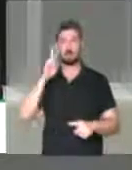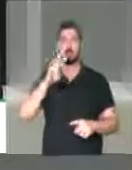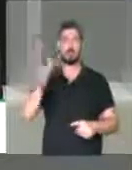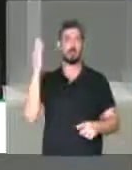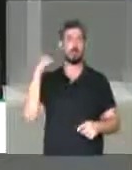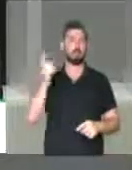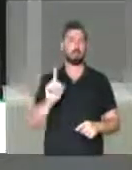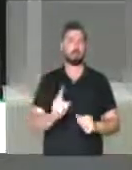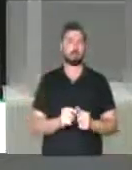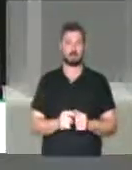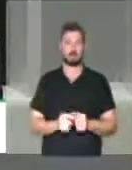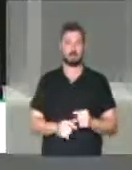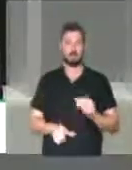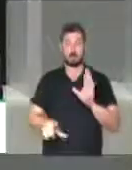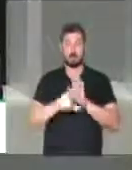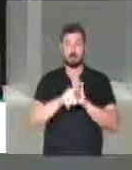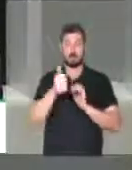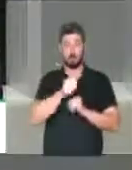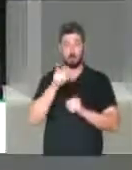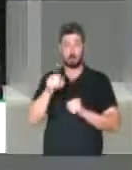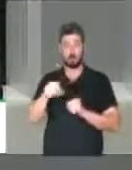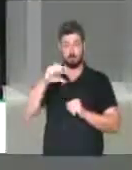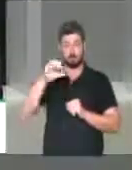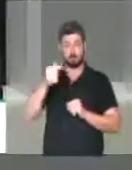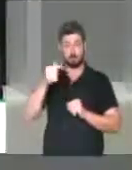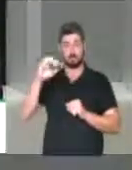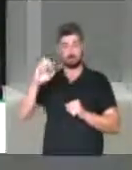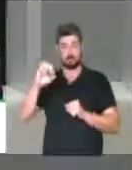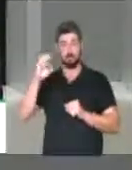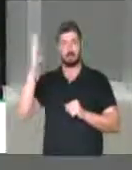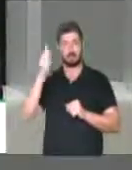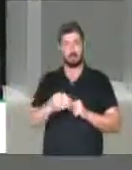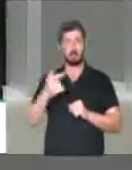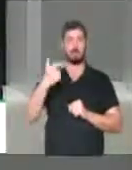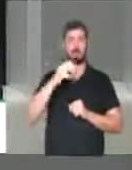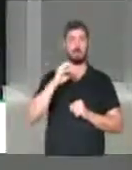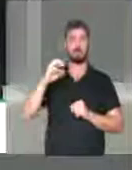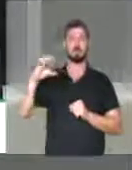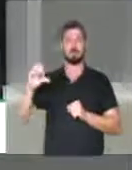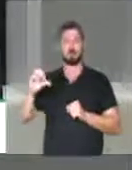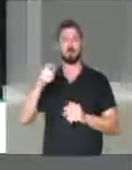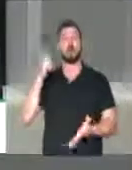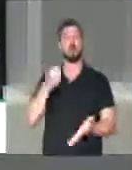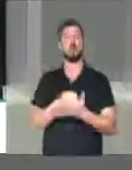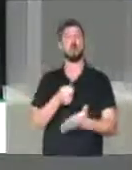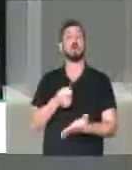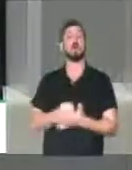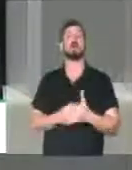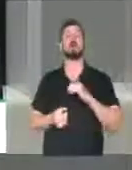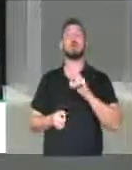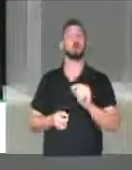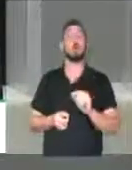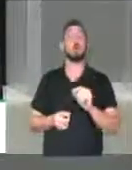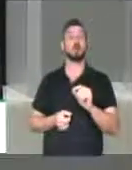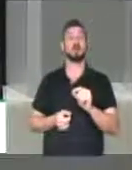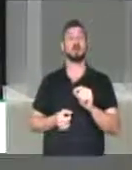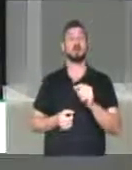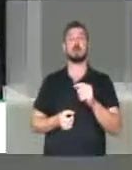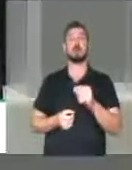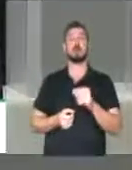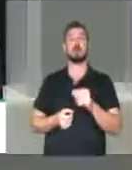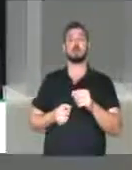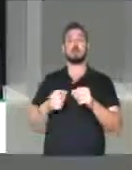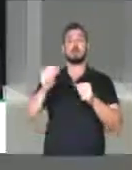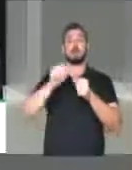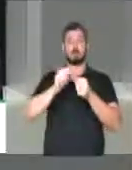não viam. A Lei nº.970, de 2009, obriga a instalar